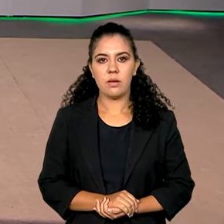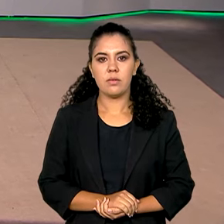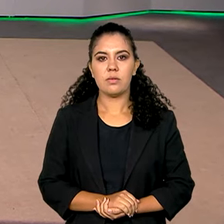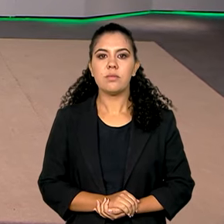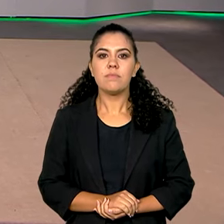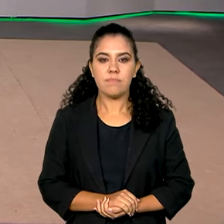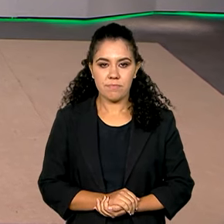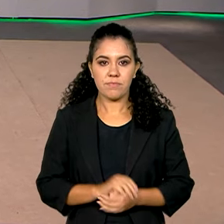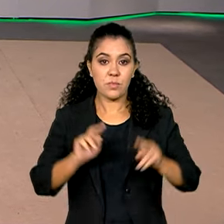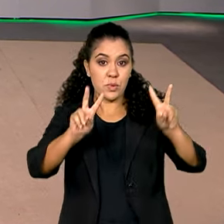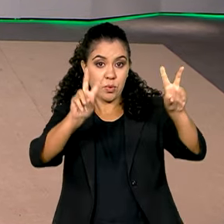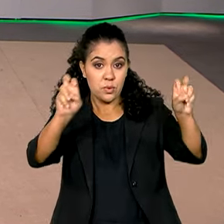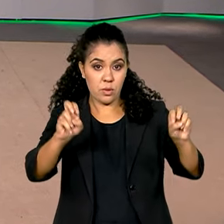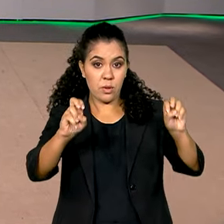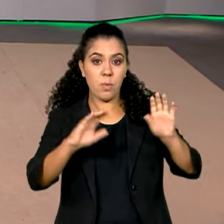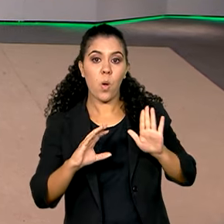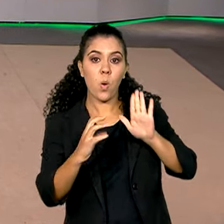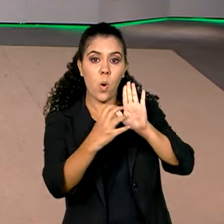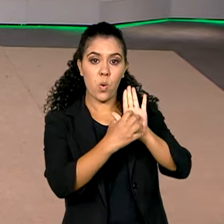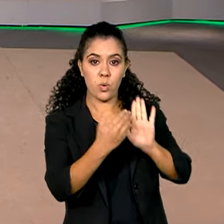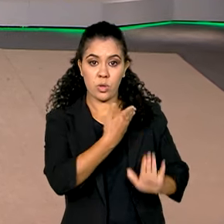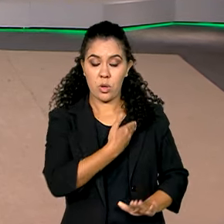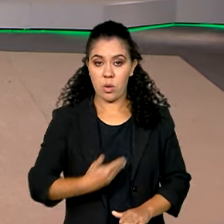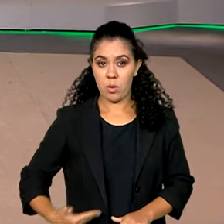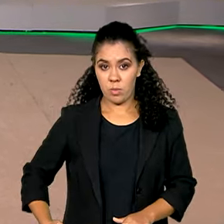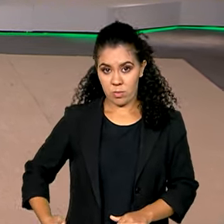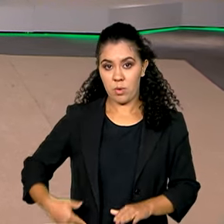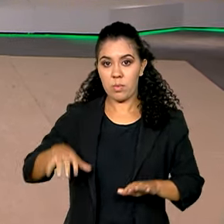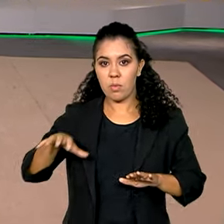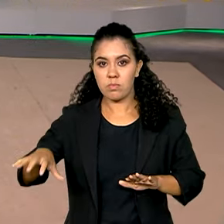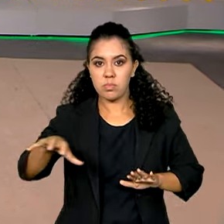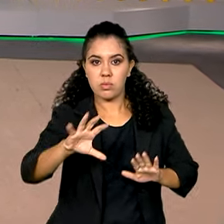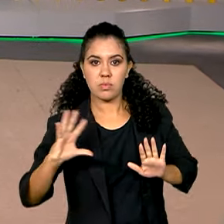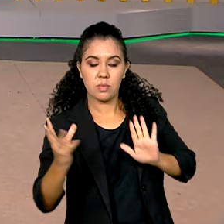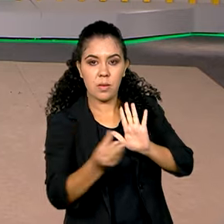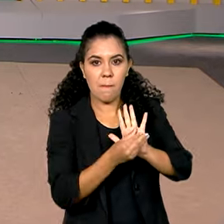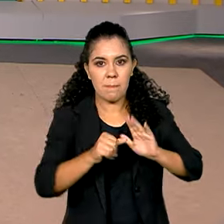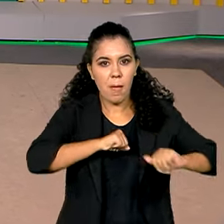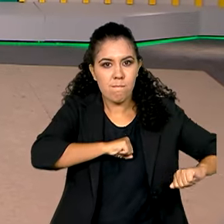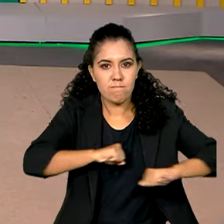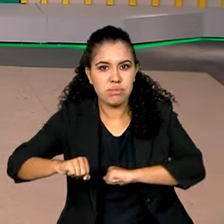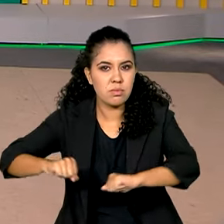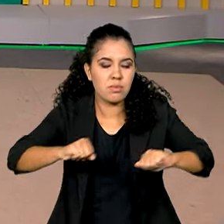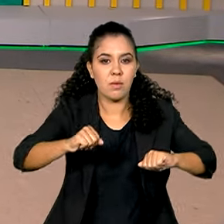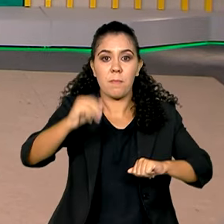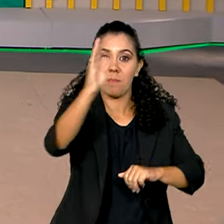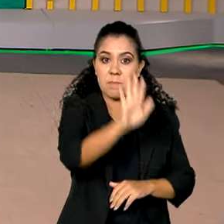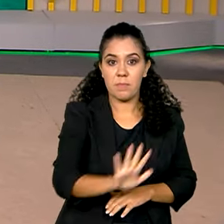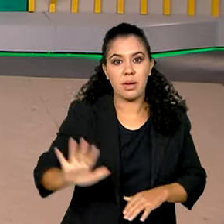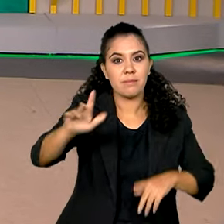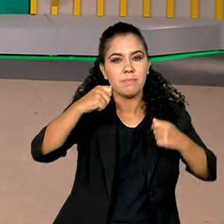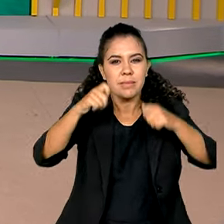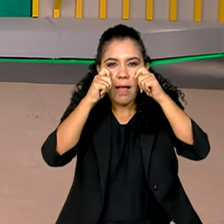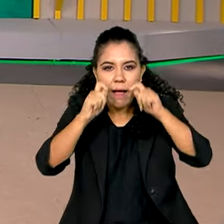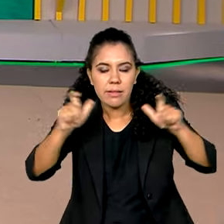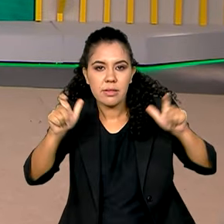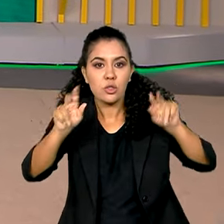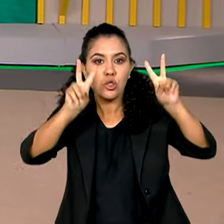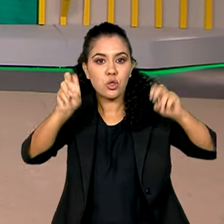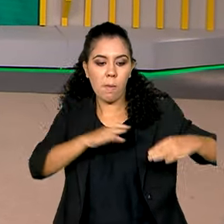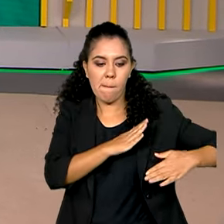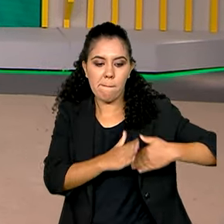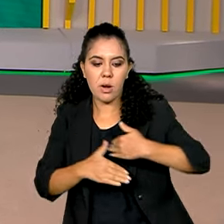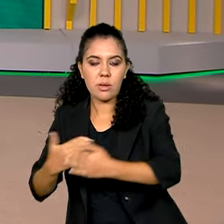O concurso público unificado está mobilizando o país e é preciso ficar atento ao processo de seleção.